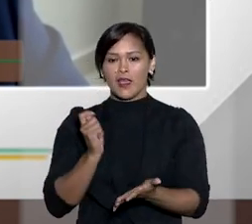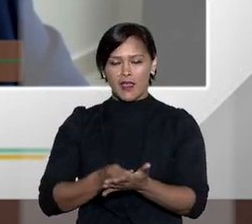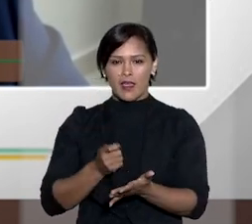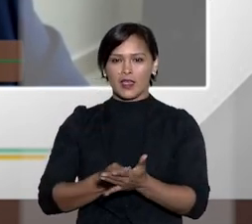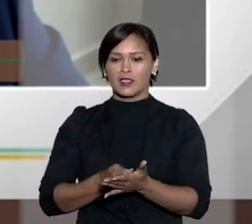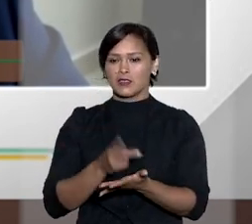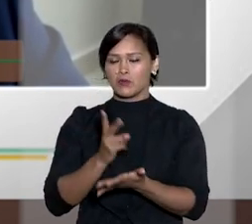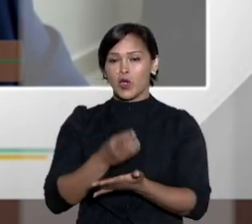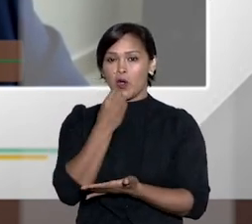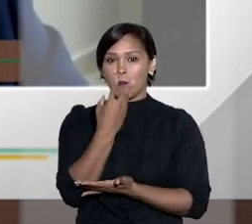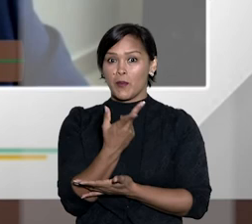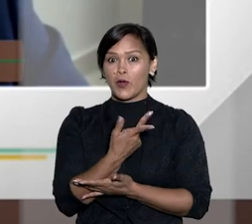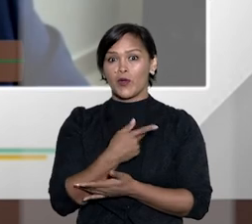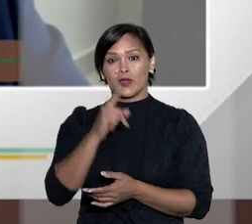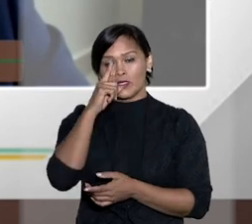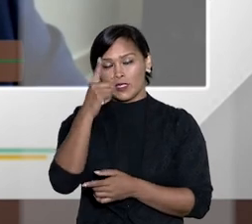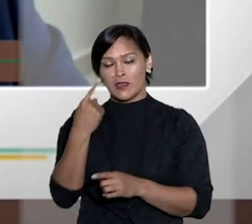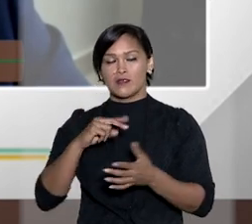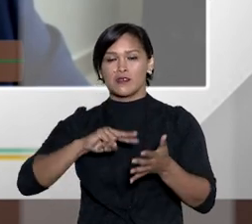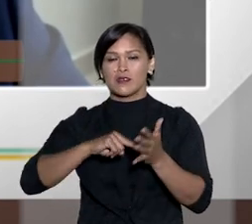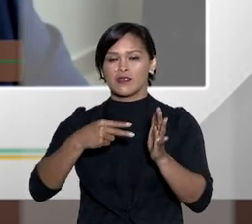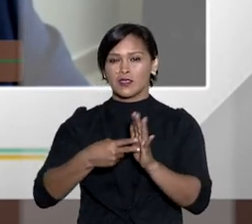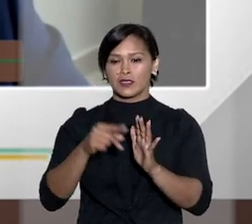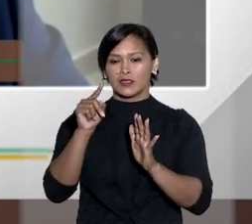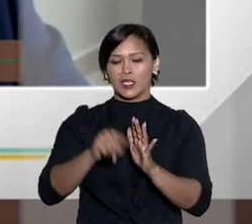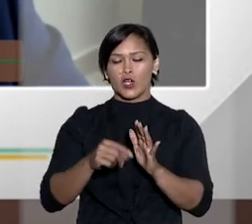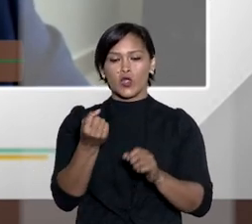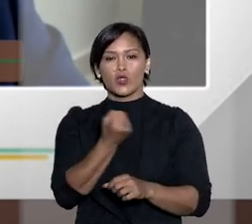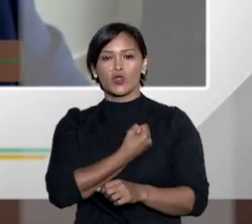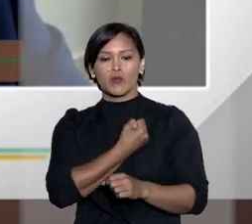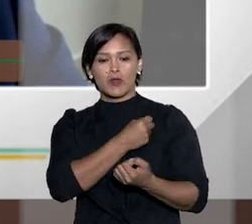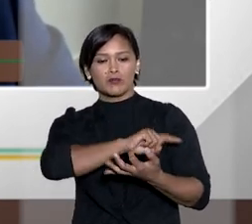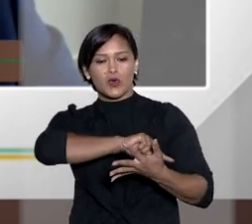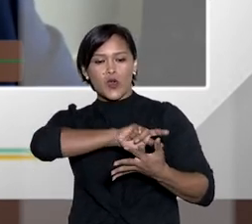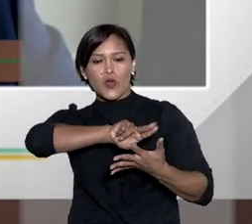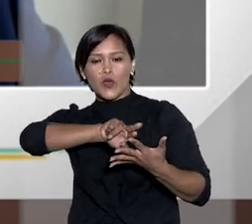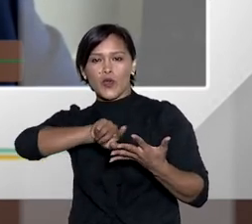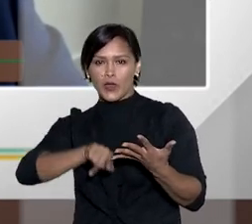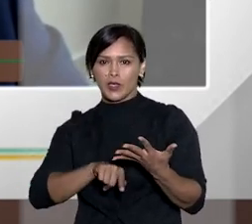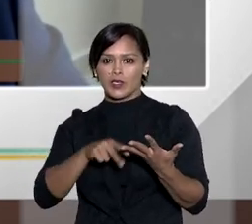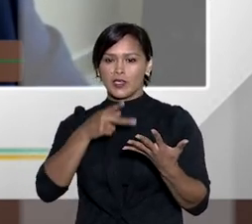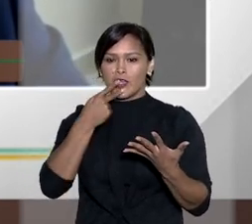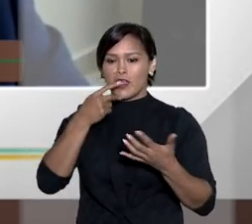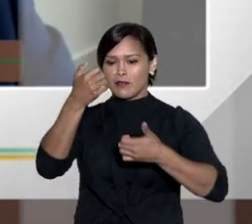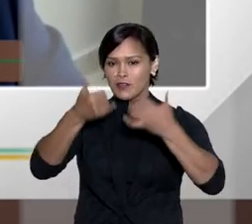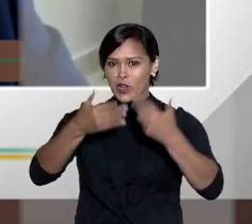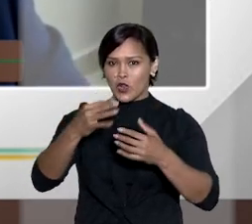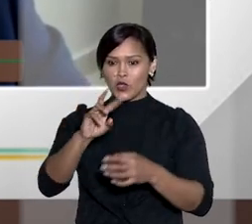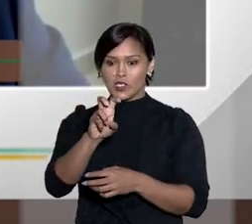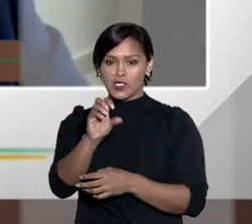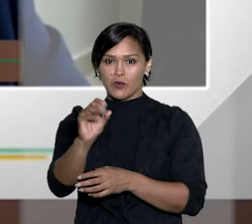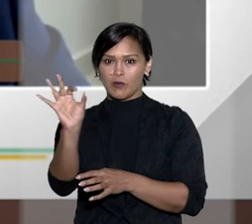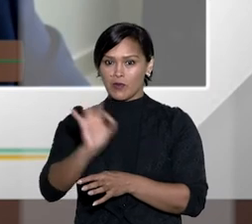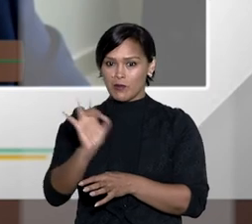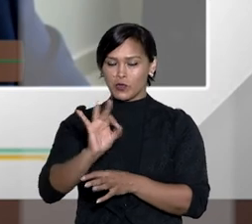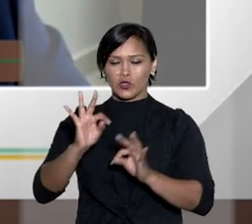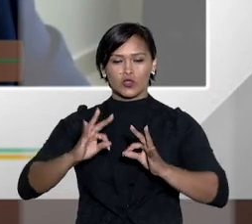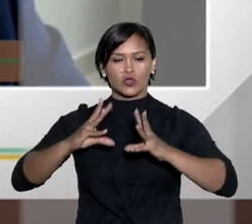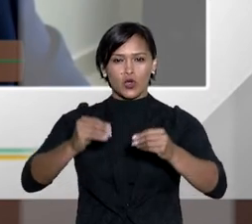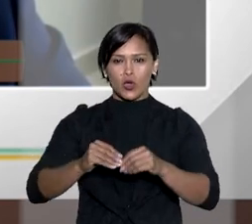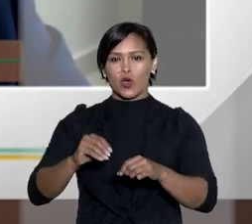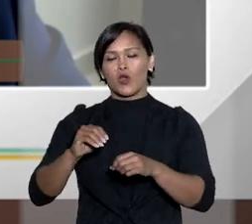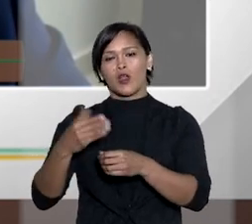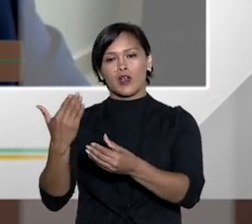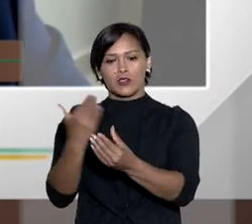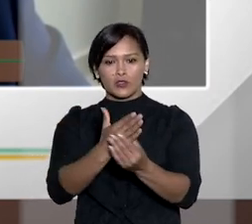se nós falarmos em juizados especiais eles ainda serão uma boa ideia e isso se traduz nos números que o doutor Alexandre mencionou